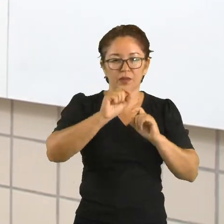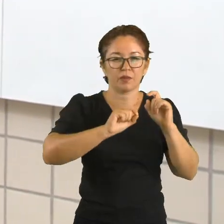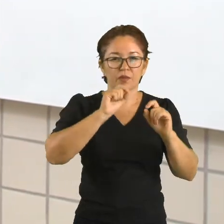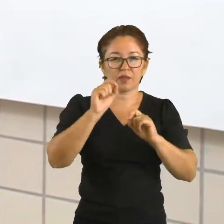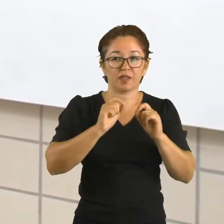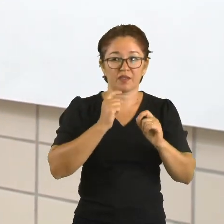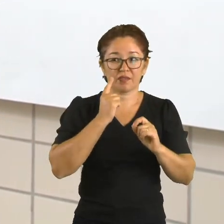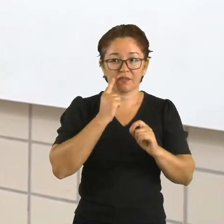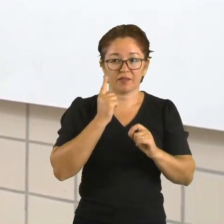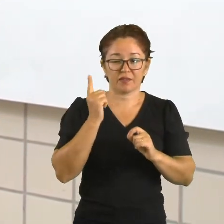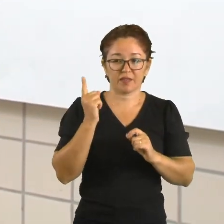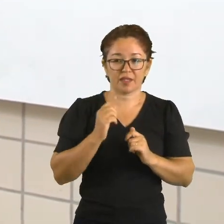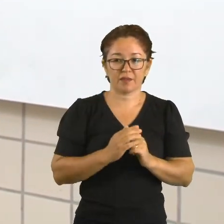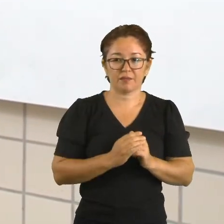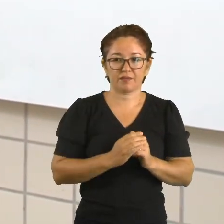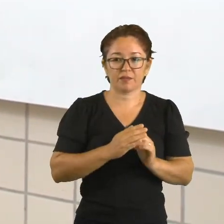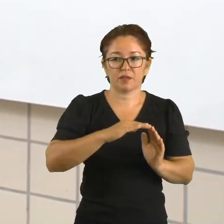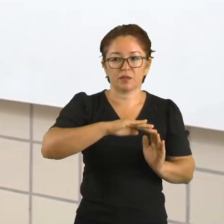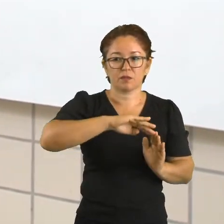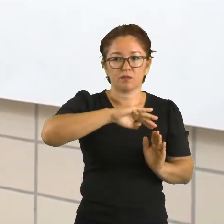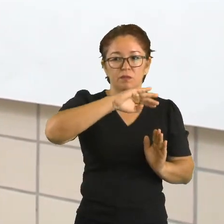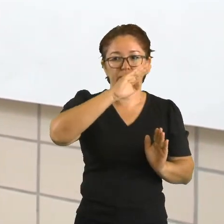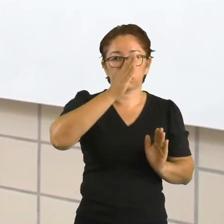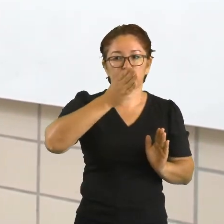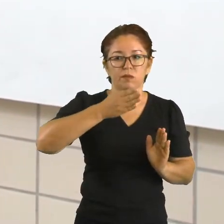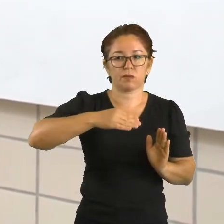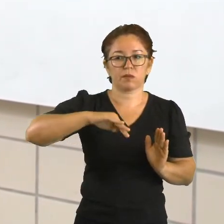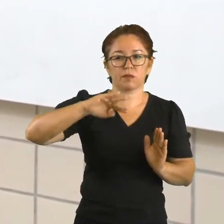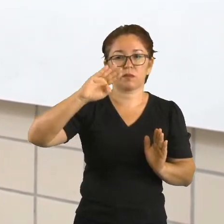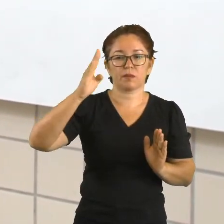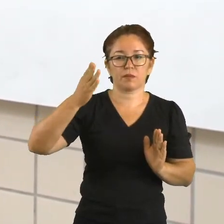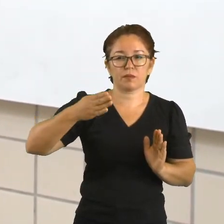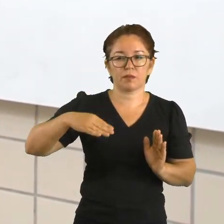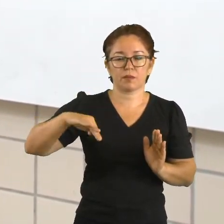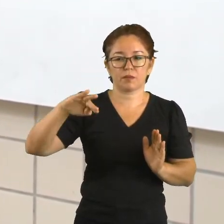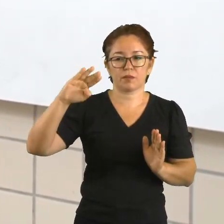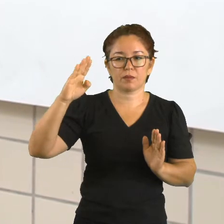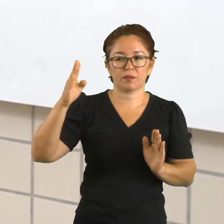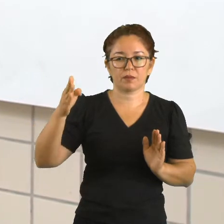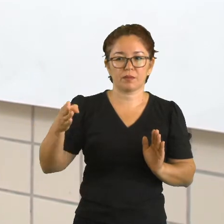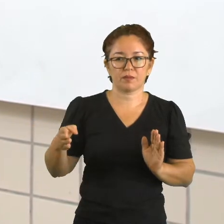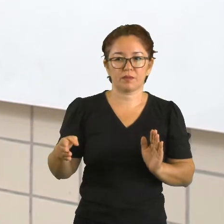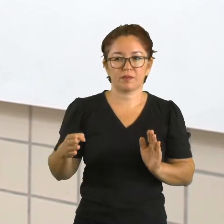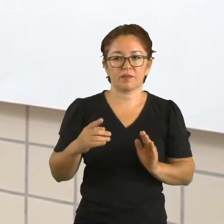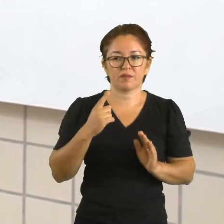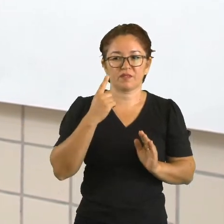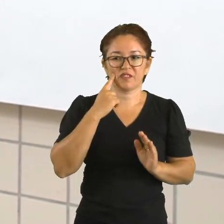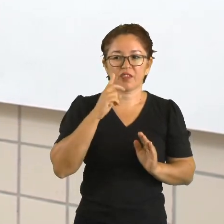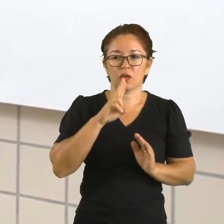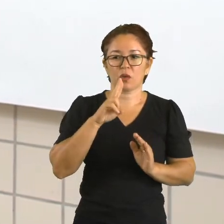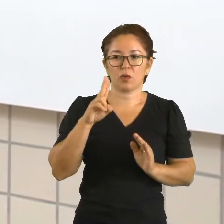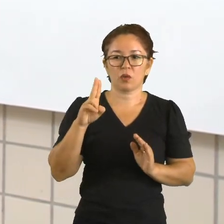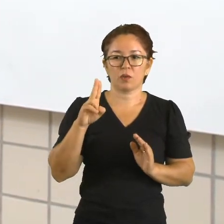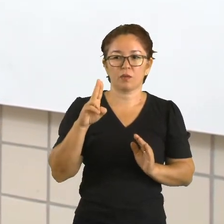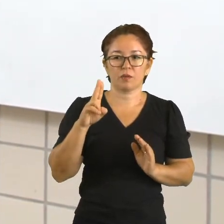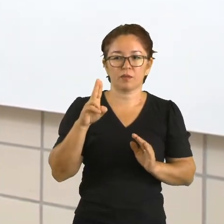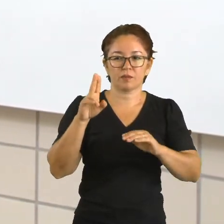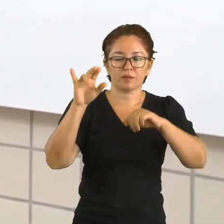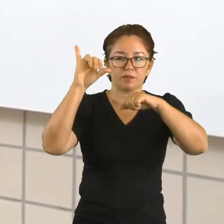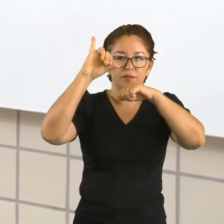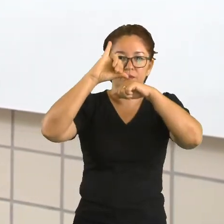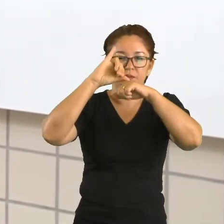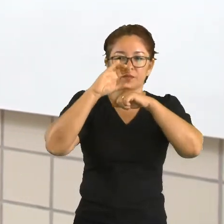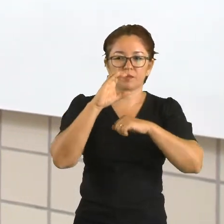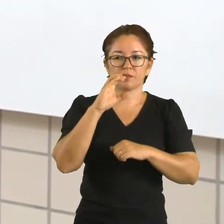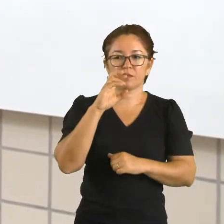da onda unidimensional que a gente fez? Então aqui eu vou ter cristas, é a minha crista, e aqui eu vou